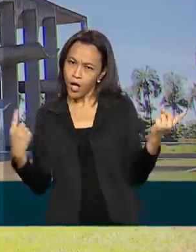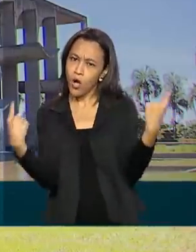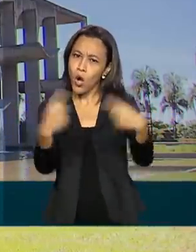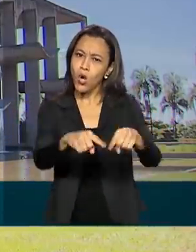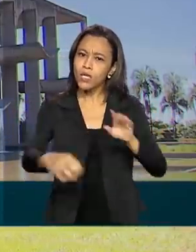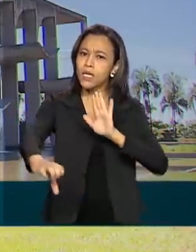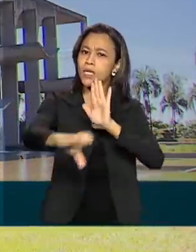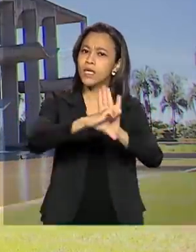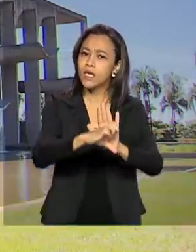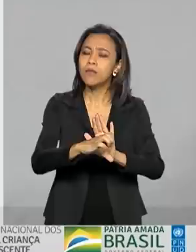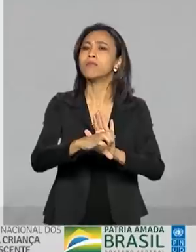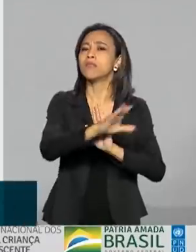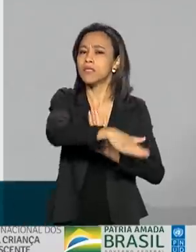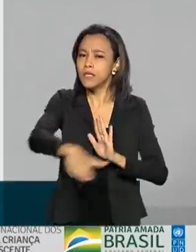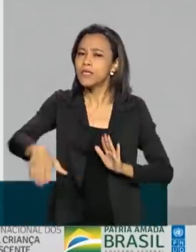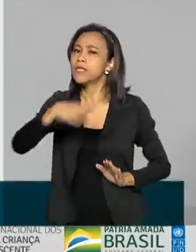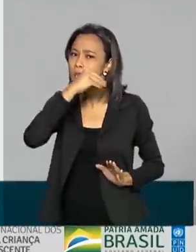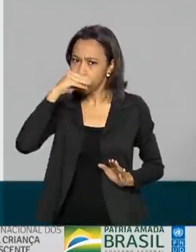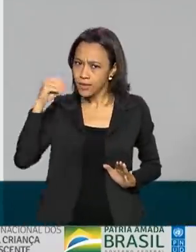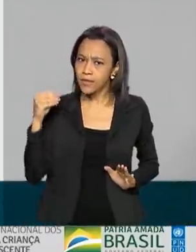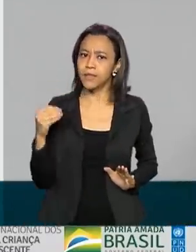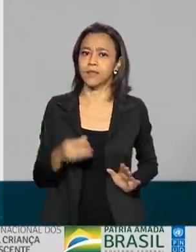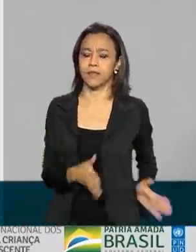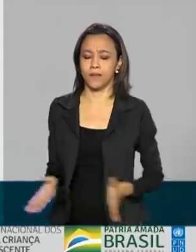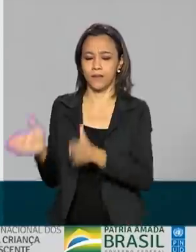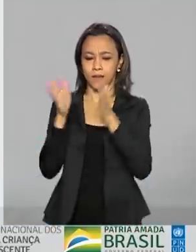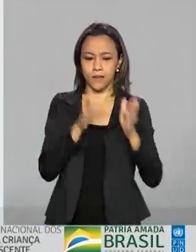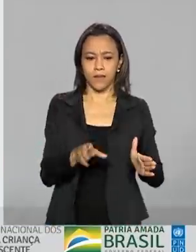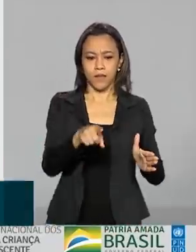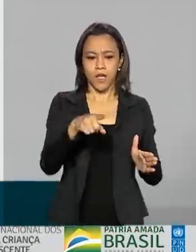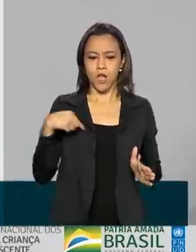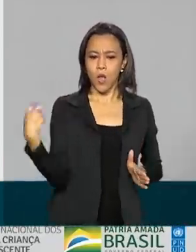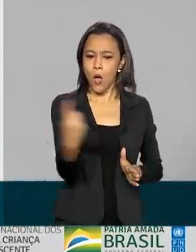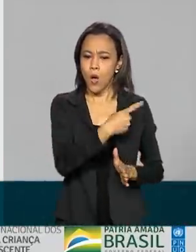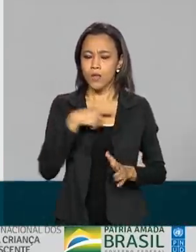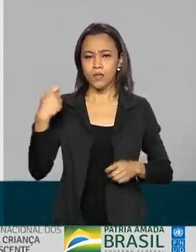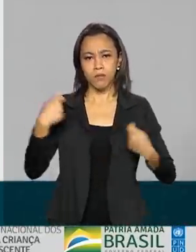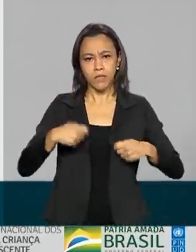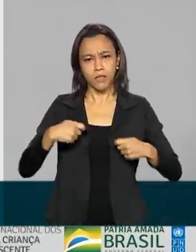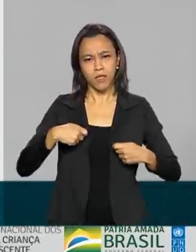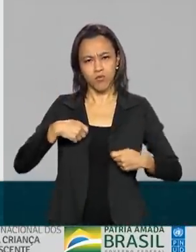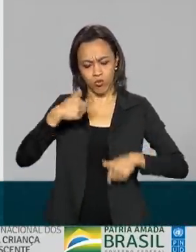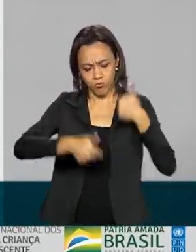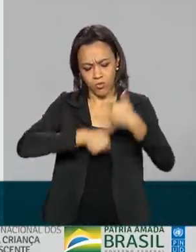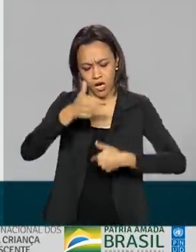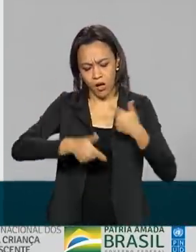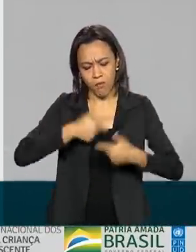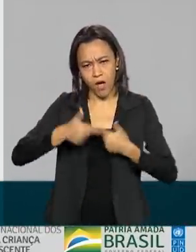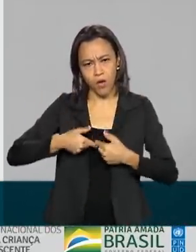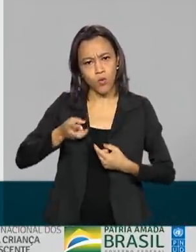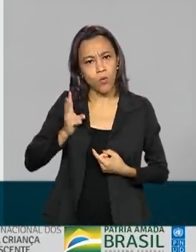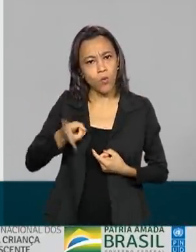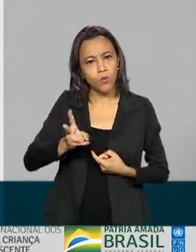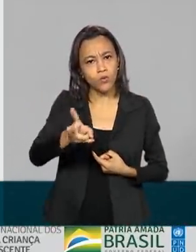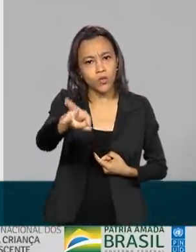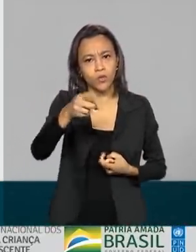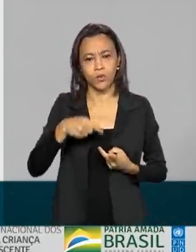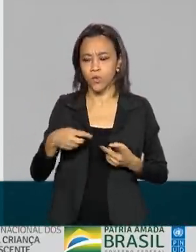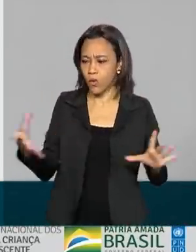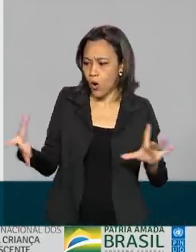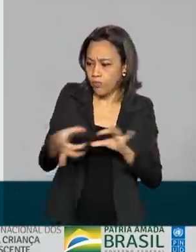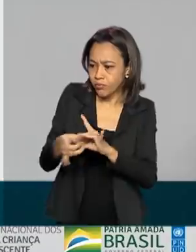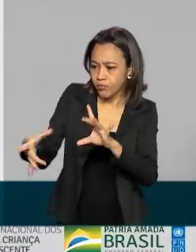e adolescentes. Nós precisamos de uma atuação sistêmica, coordenada, integrada